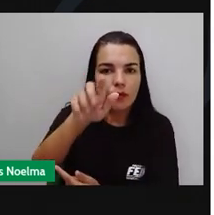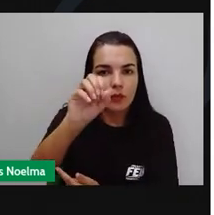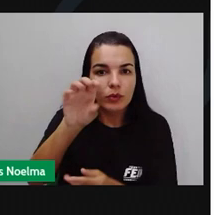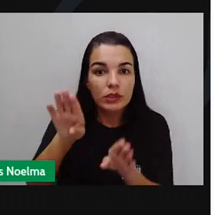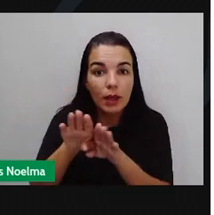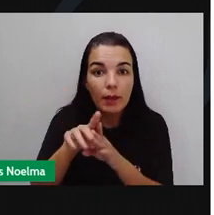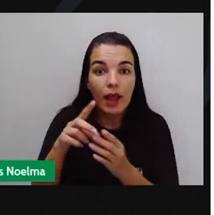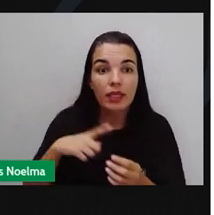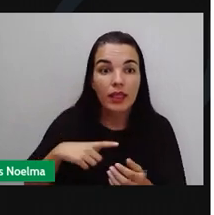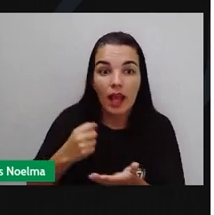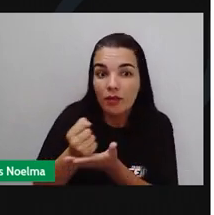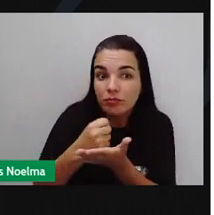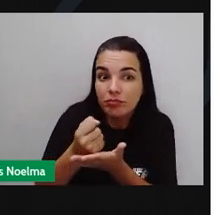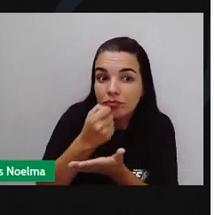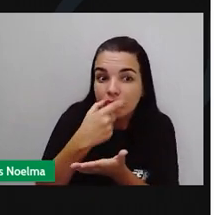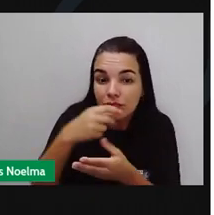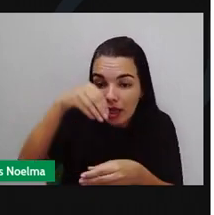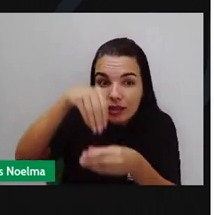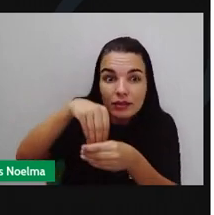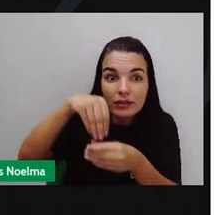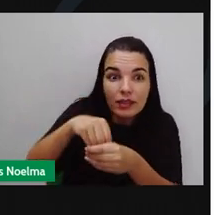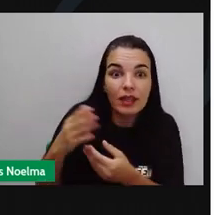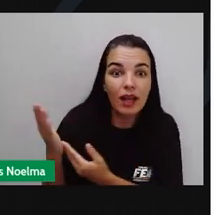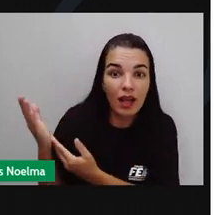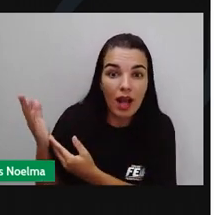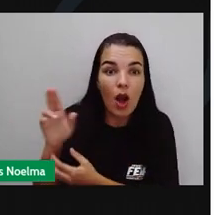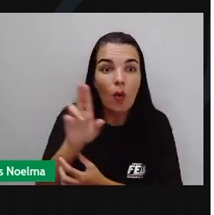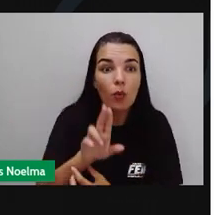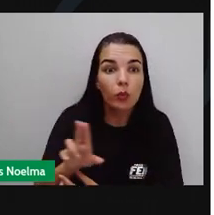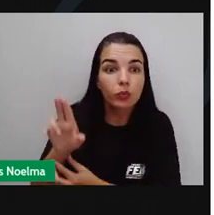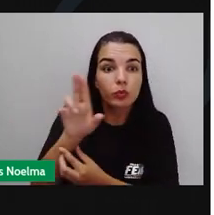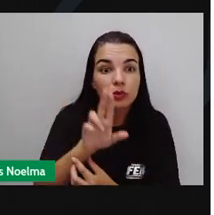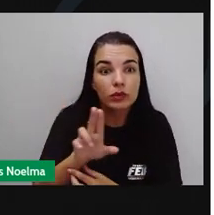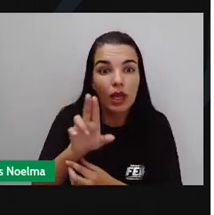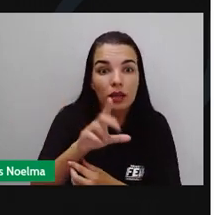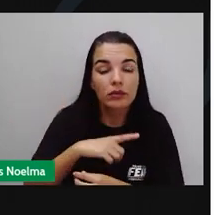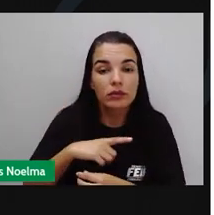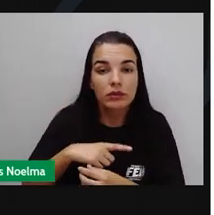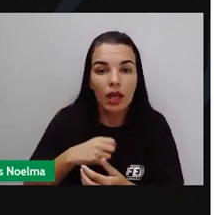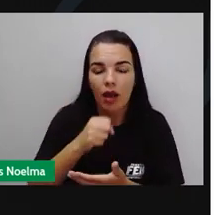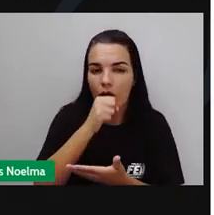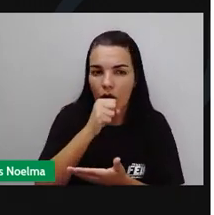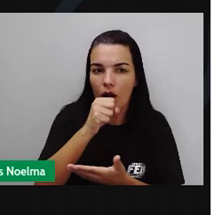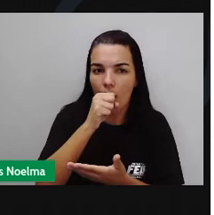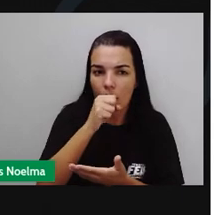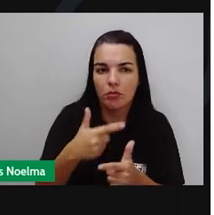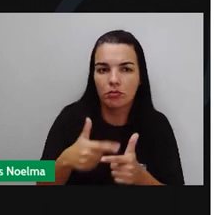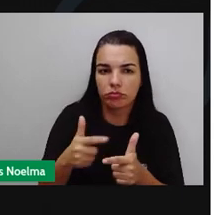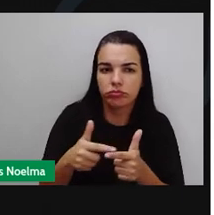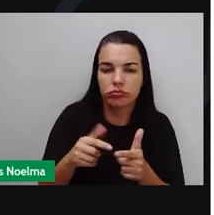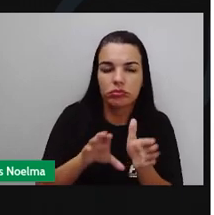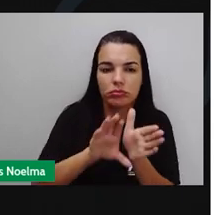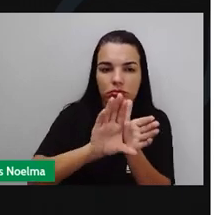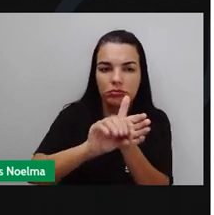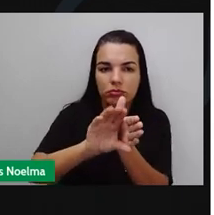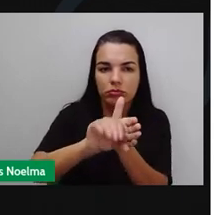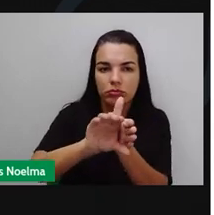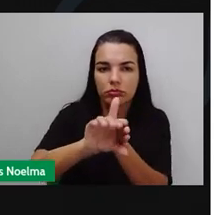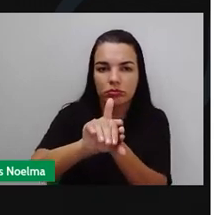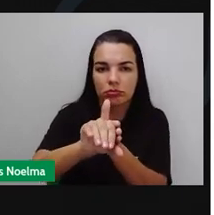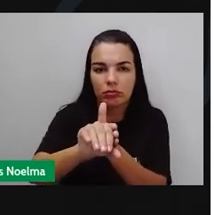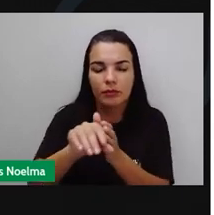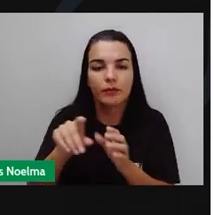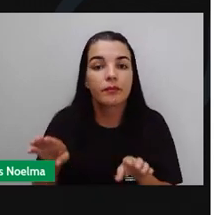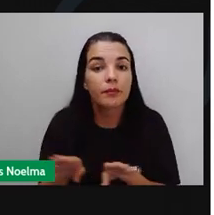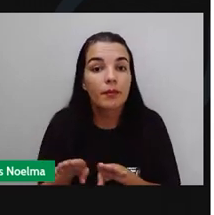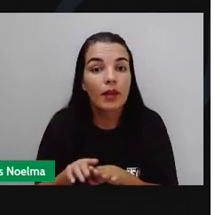o primeiro antibiótico natural descoberto, usado para o tratamento de diversas infecções bacterianas. Outro tipo de fungo